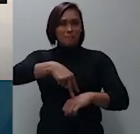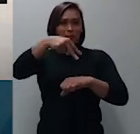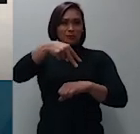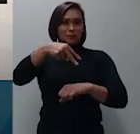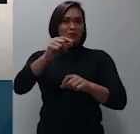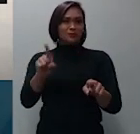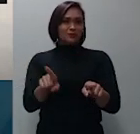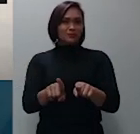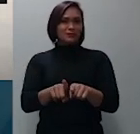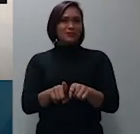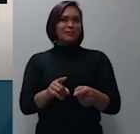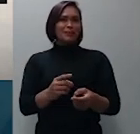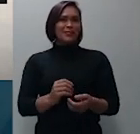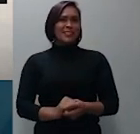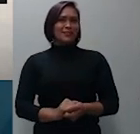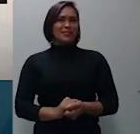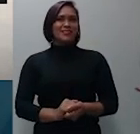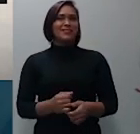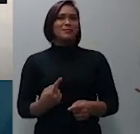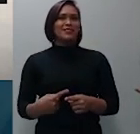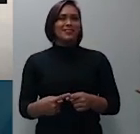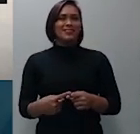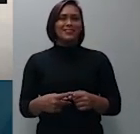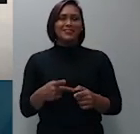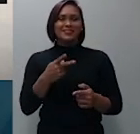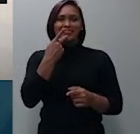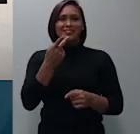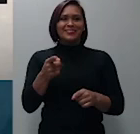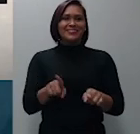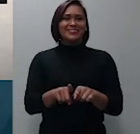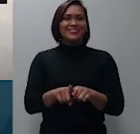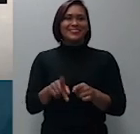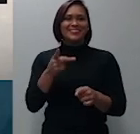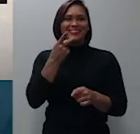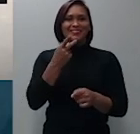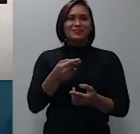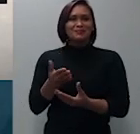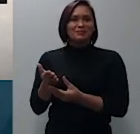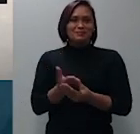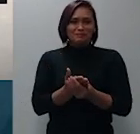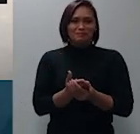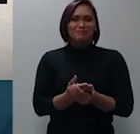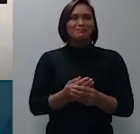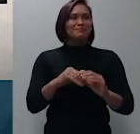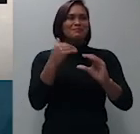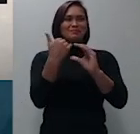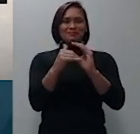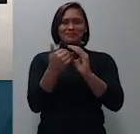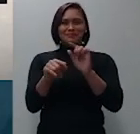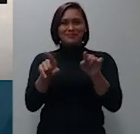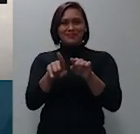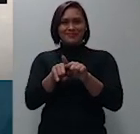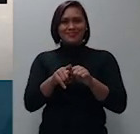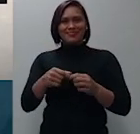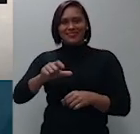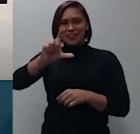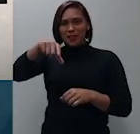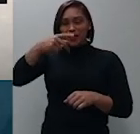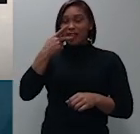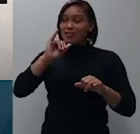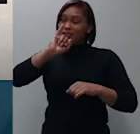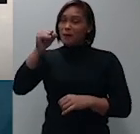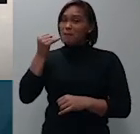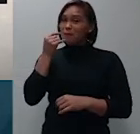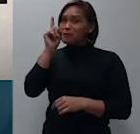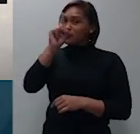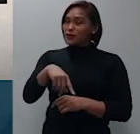levar em conta um ato concreto do interessado tendente a satisfazer o seu crédito, na hipótese, aquele estampado